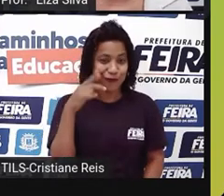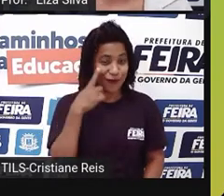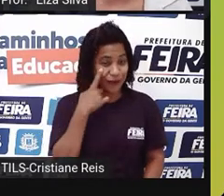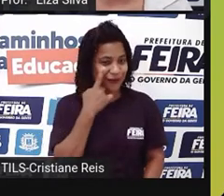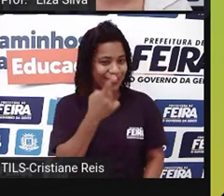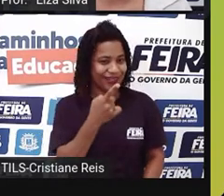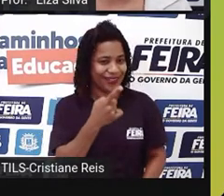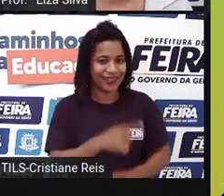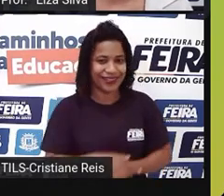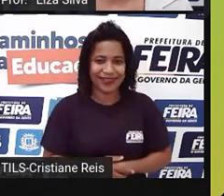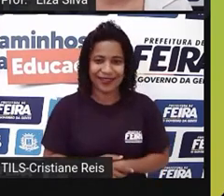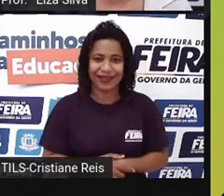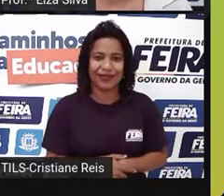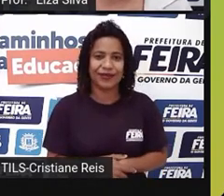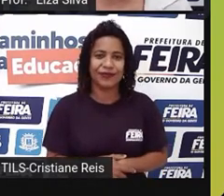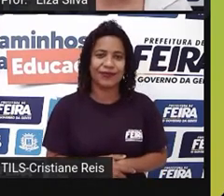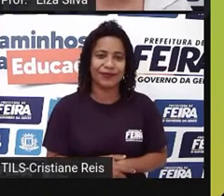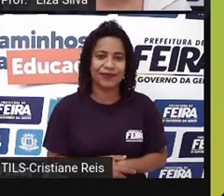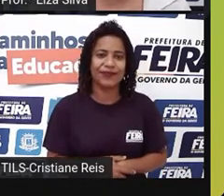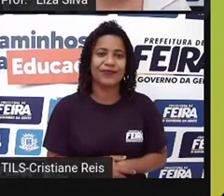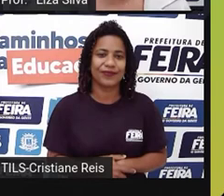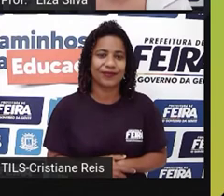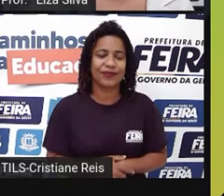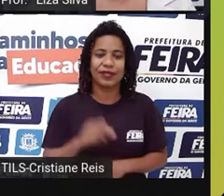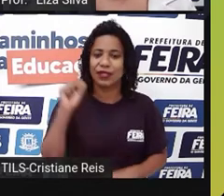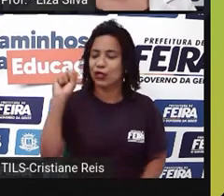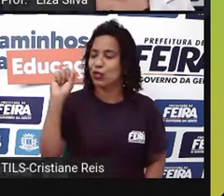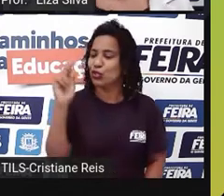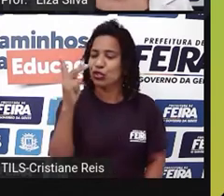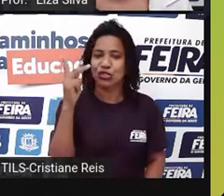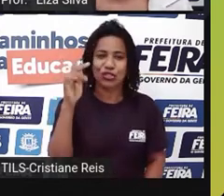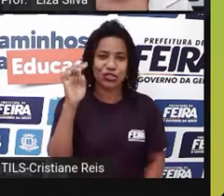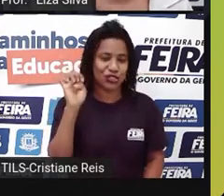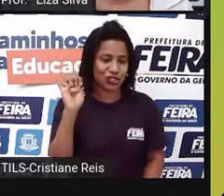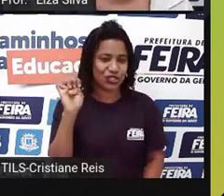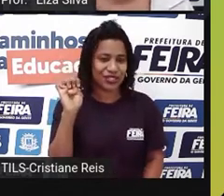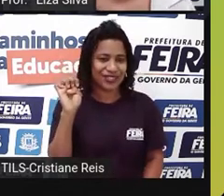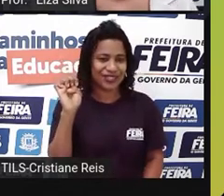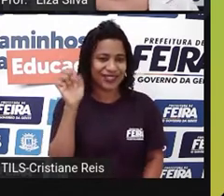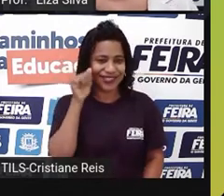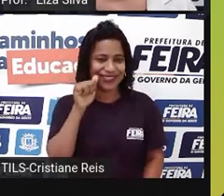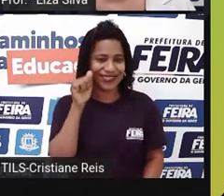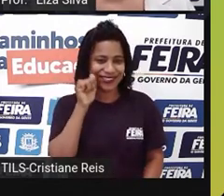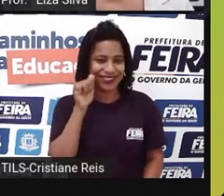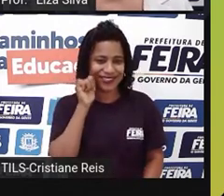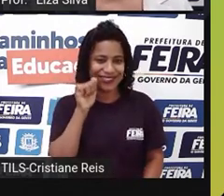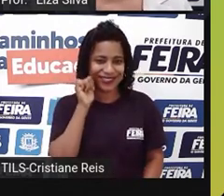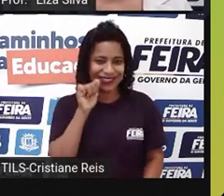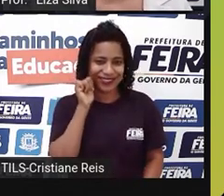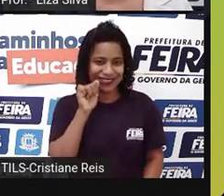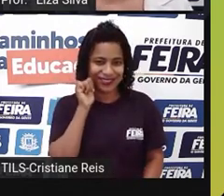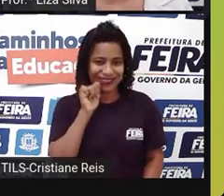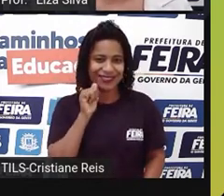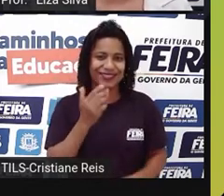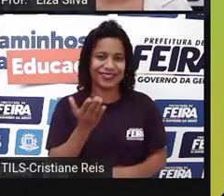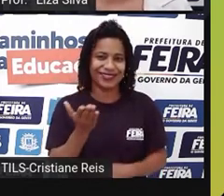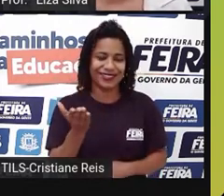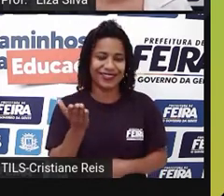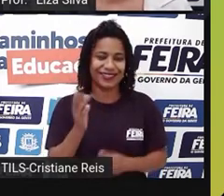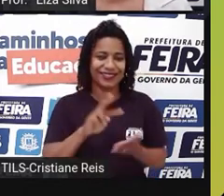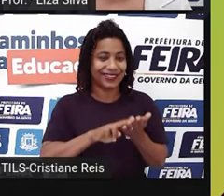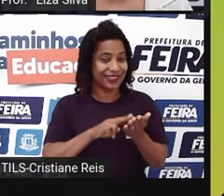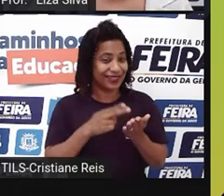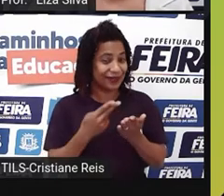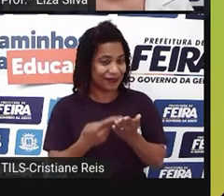She loves, quando eu uso she, eu me refiro a quem? A Mary. A loves to learn new things.